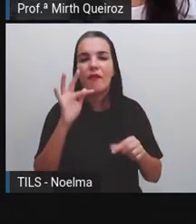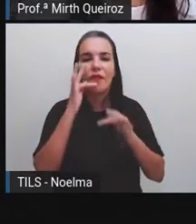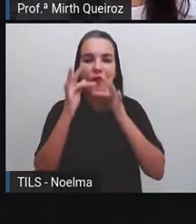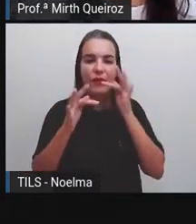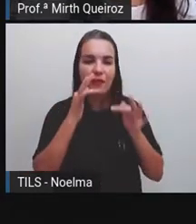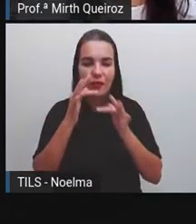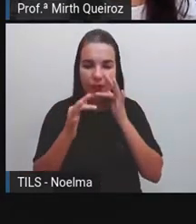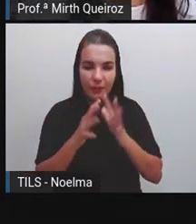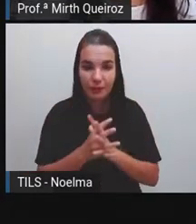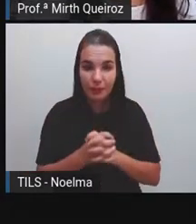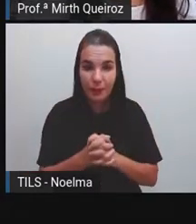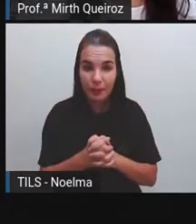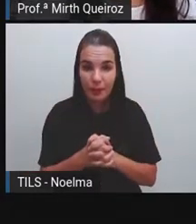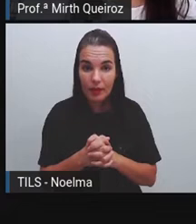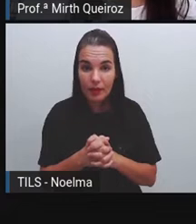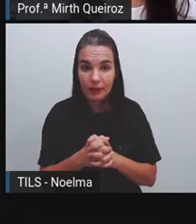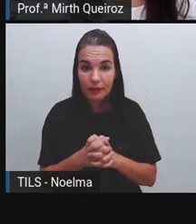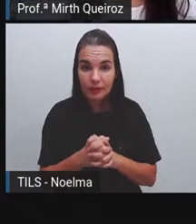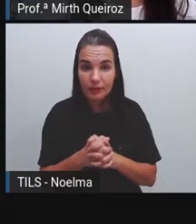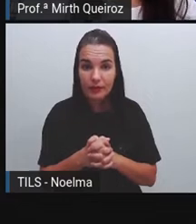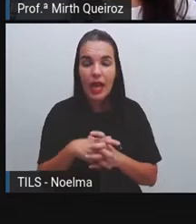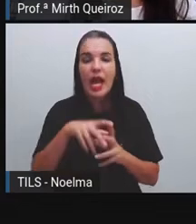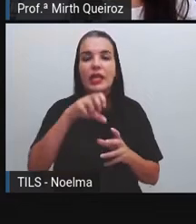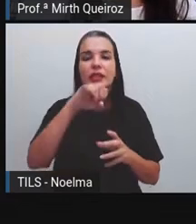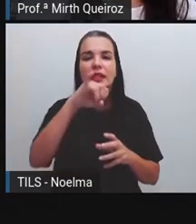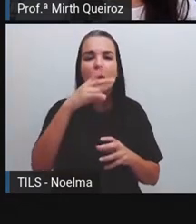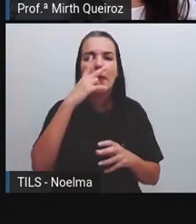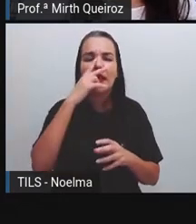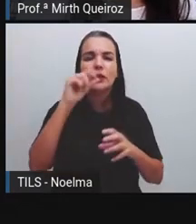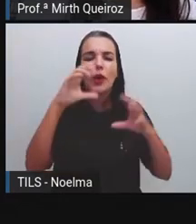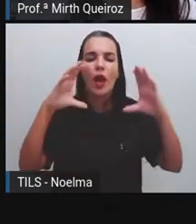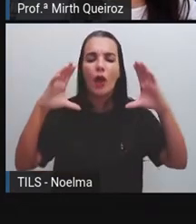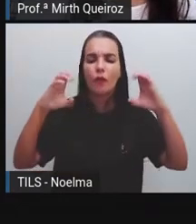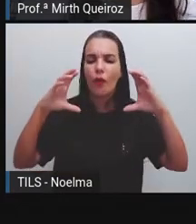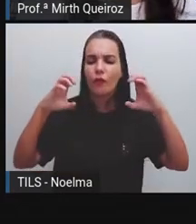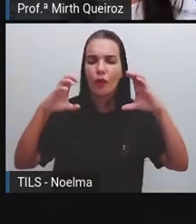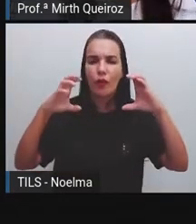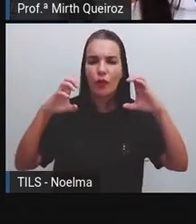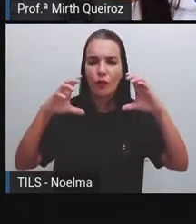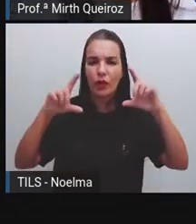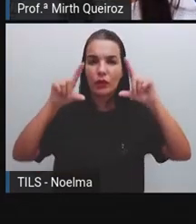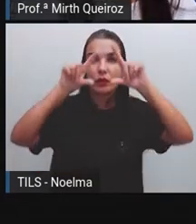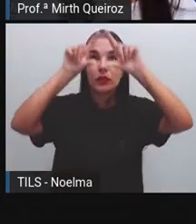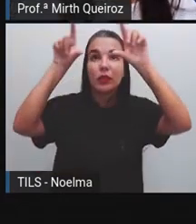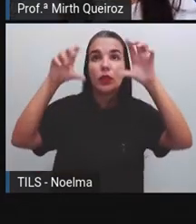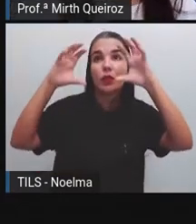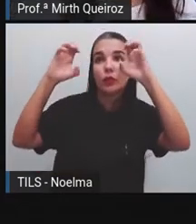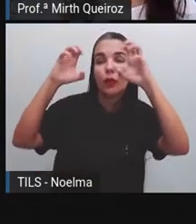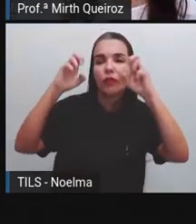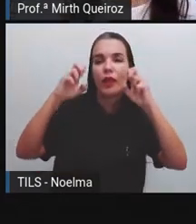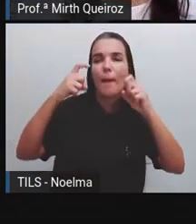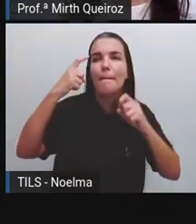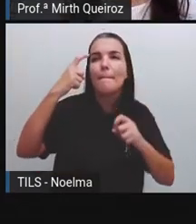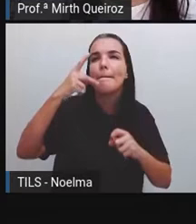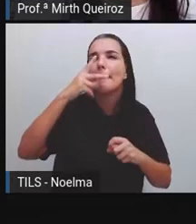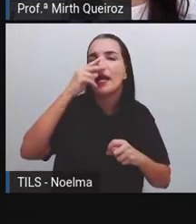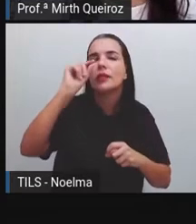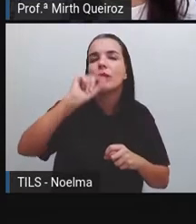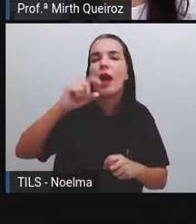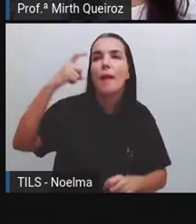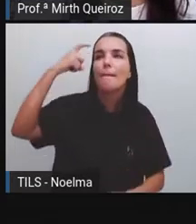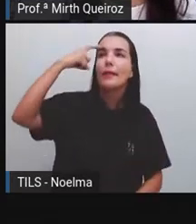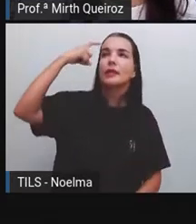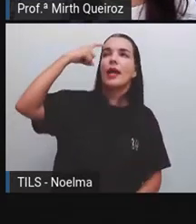balões, eles estiverem na forma de nuvem, vai indicar o quê? Um pensamento. Onde estará o meu livro? Se os